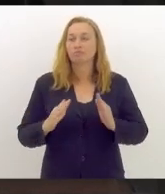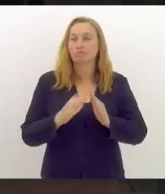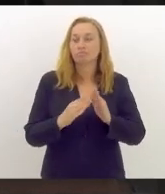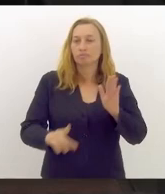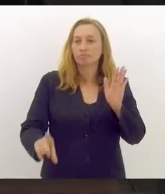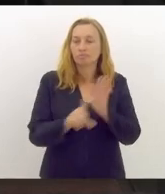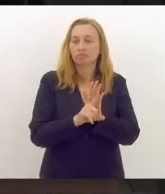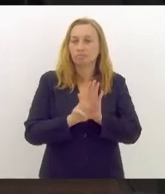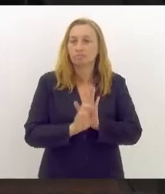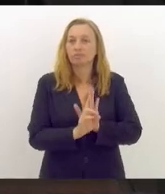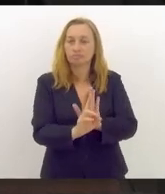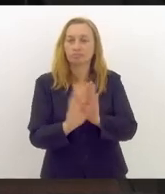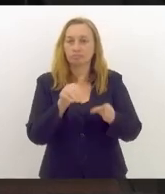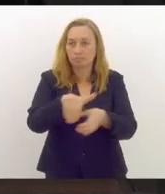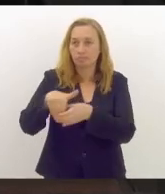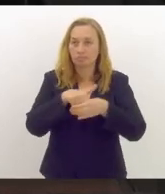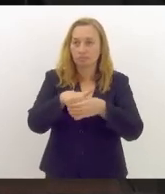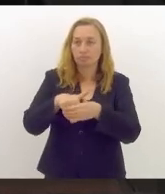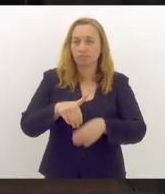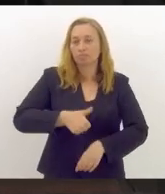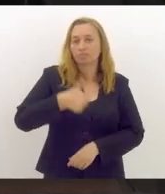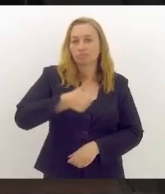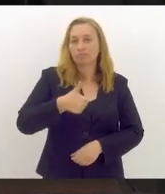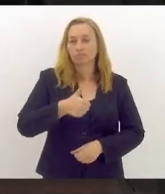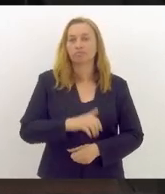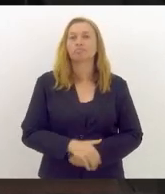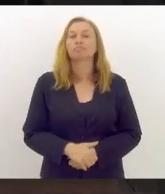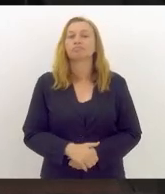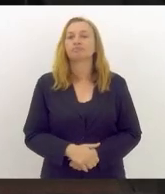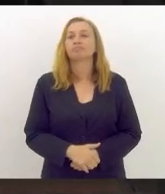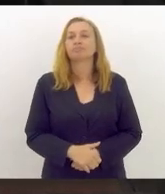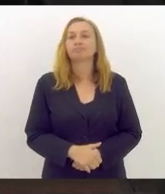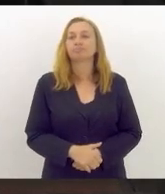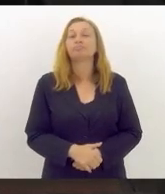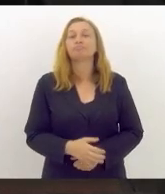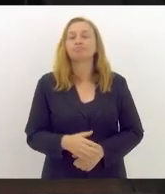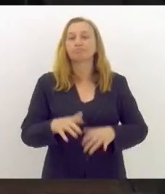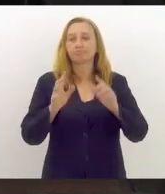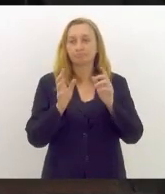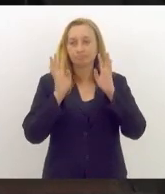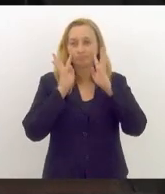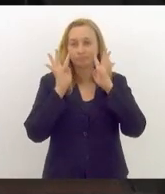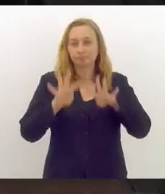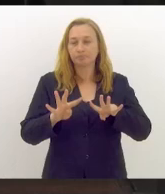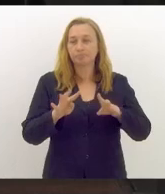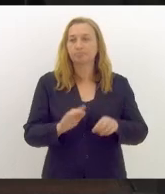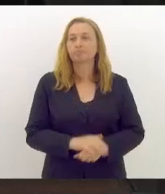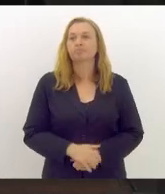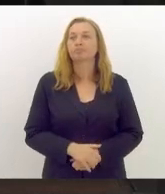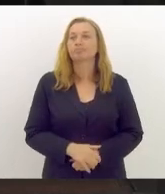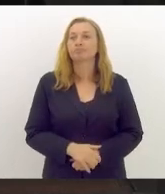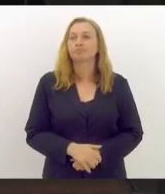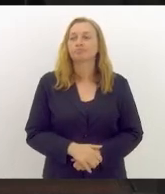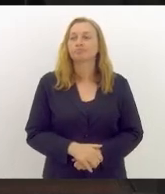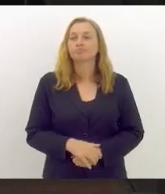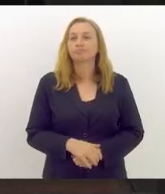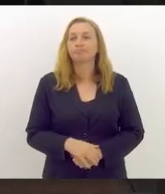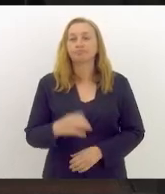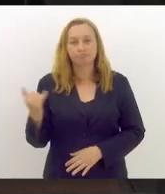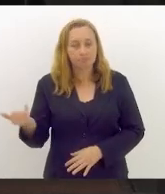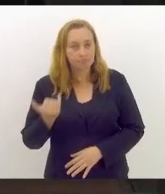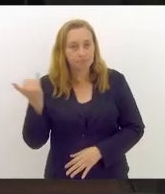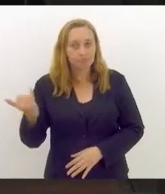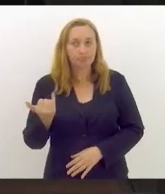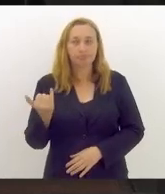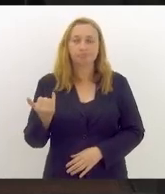eleitas na votação do primeiro turno. Agora, quero chamar a atenção para gestos importantes, antes de